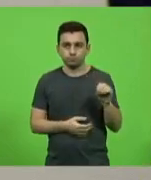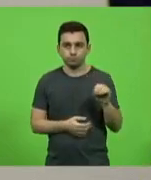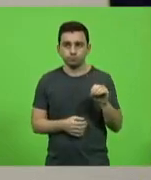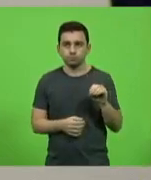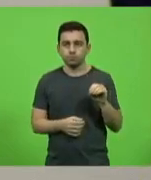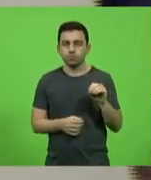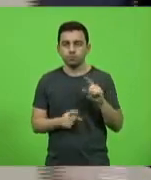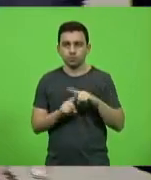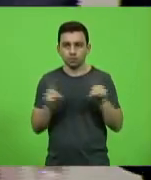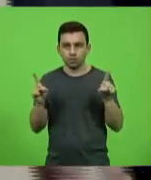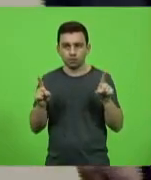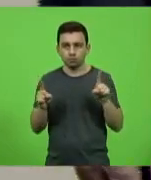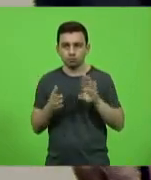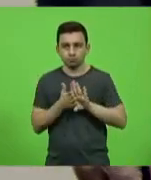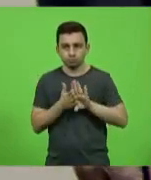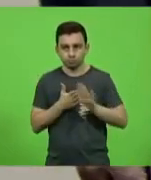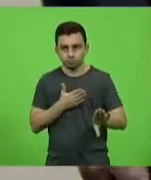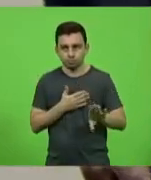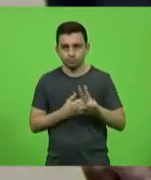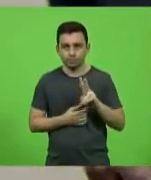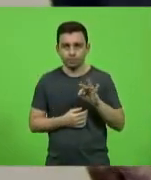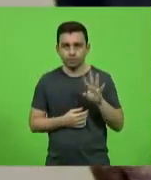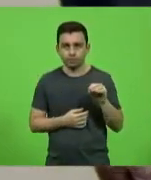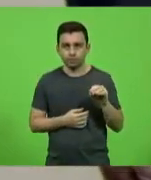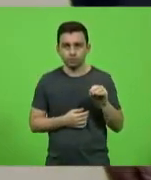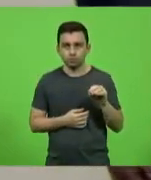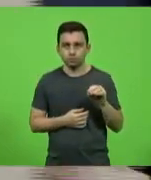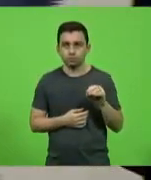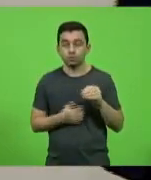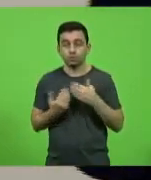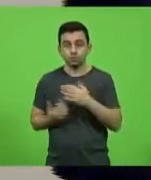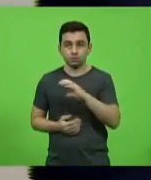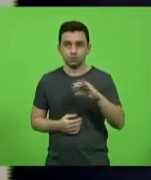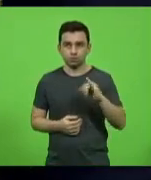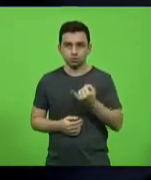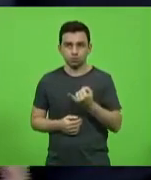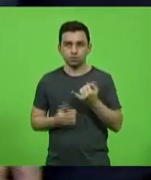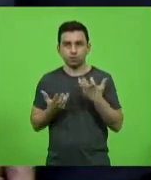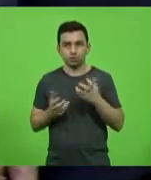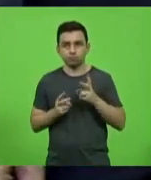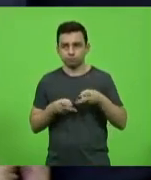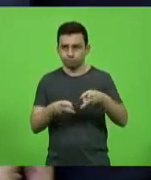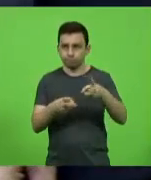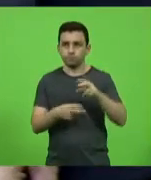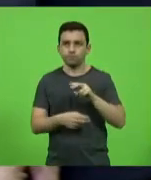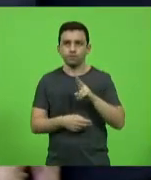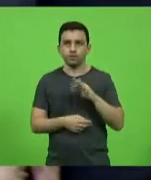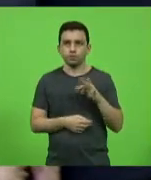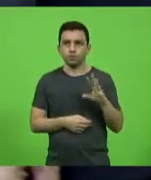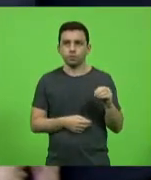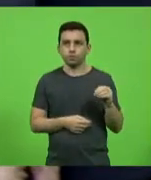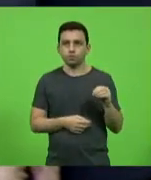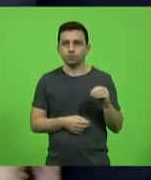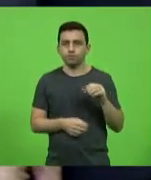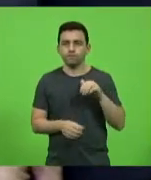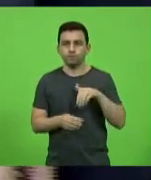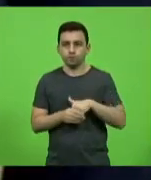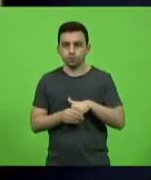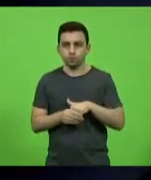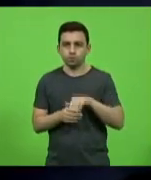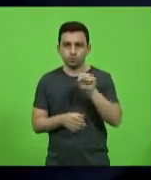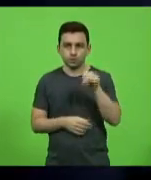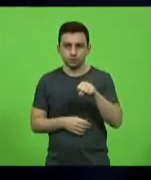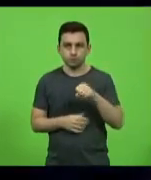não, rejeito o veto. Parecer da CCJ é pela manutenção do veto. Ou seja, a CCJ recomenda voto sim.